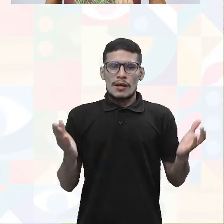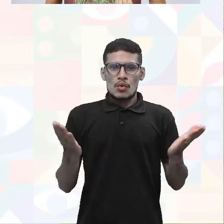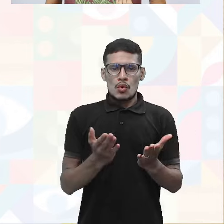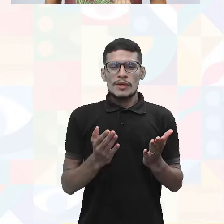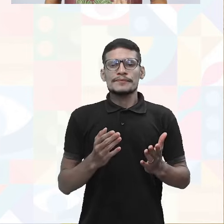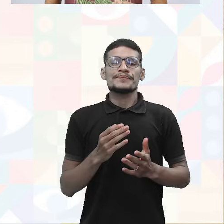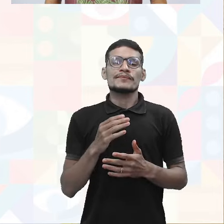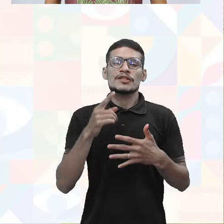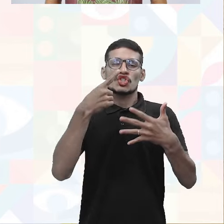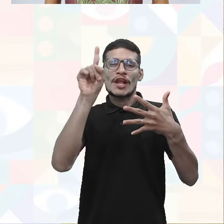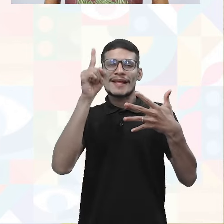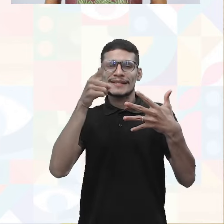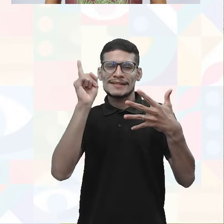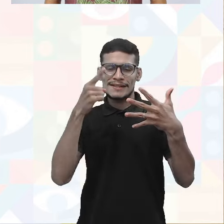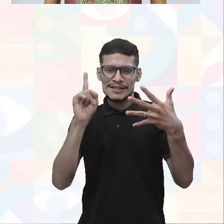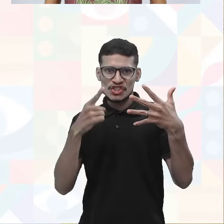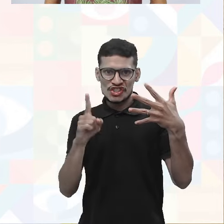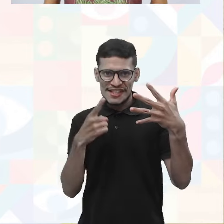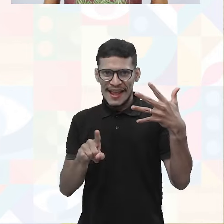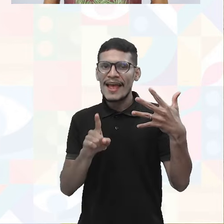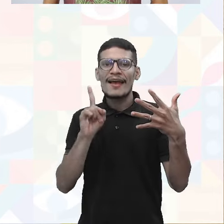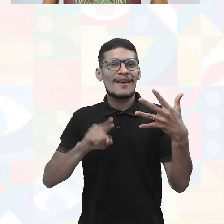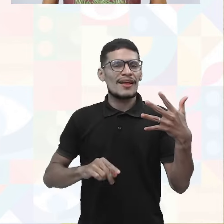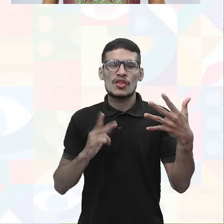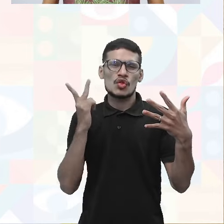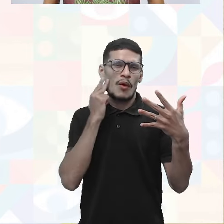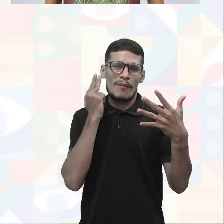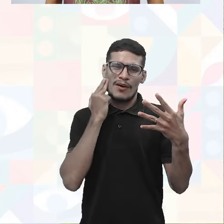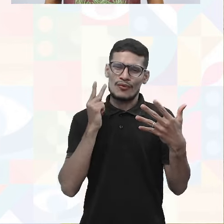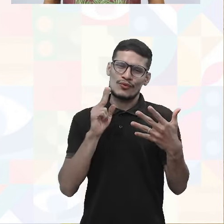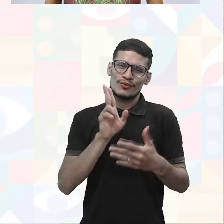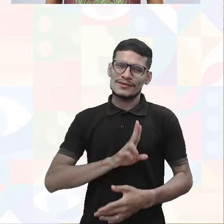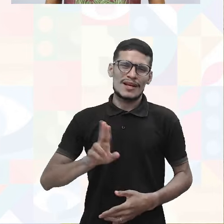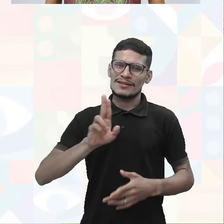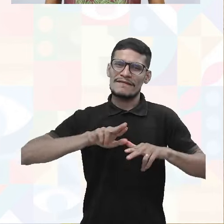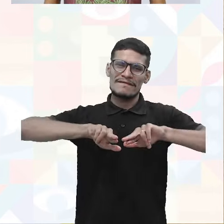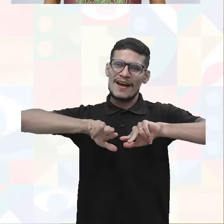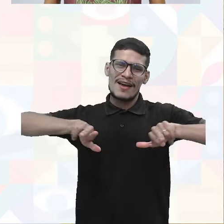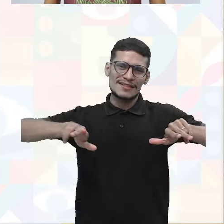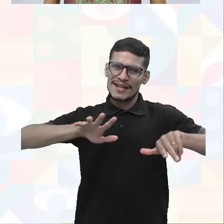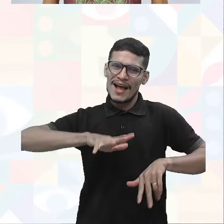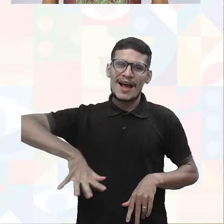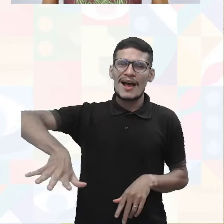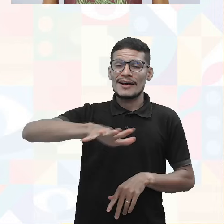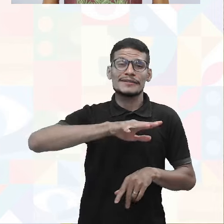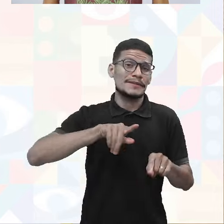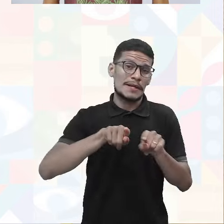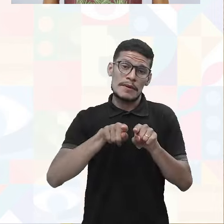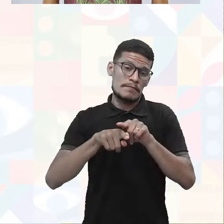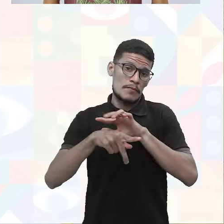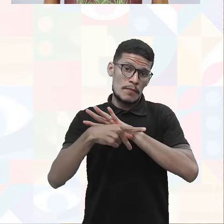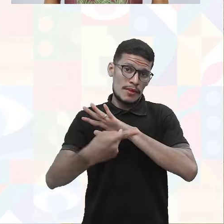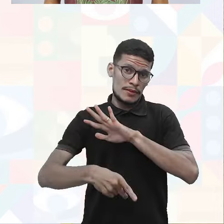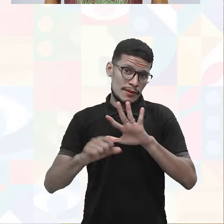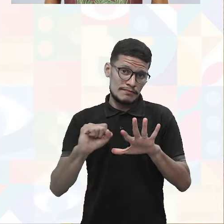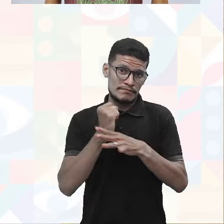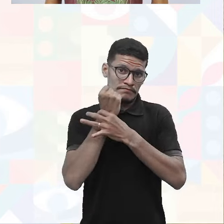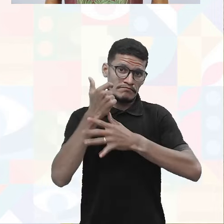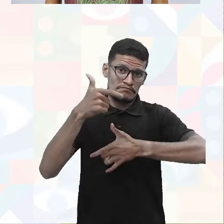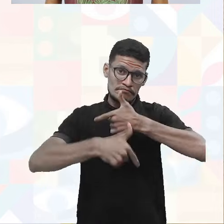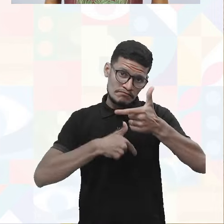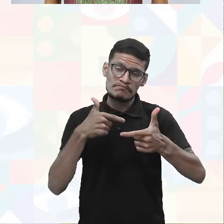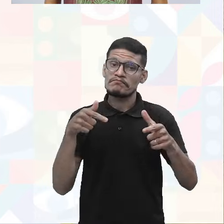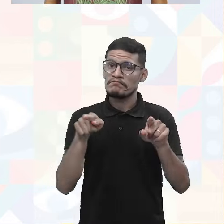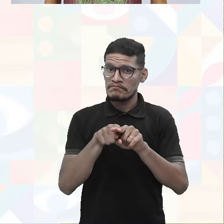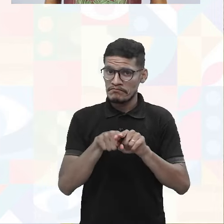checklist. É uma técnica bem comum, utilizada em diversas áreas, inclusive, né, a da gente, a da segurança do trabalho, e aí,